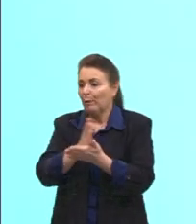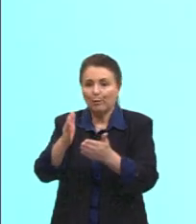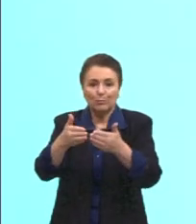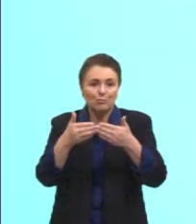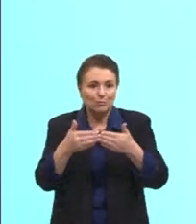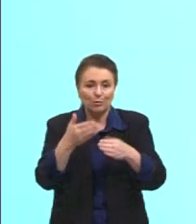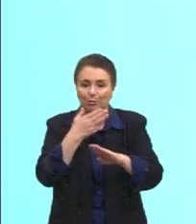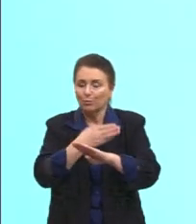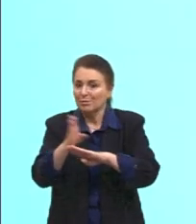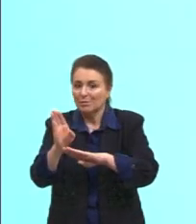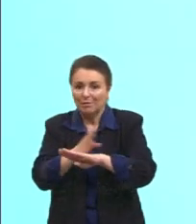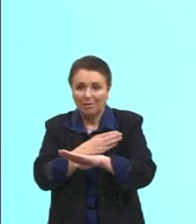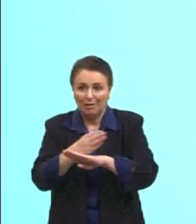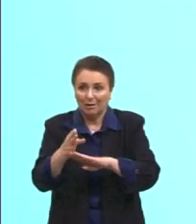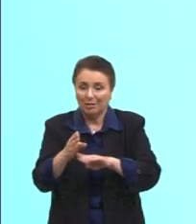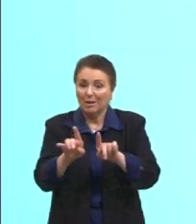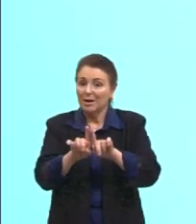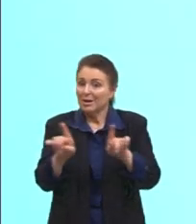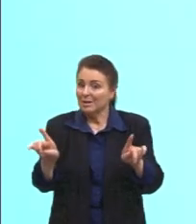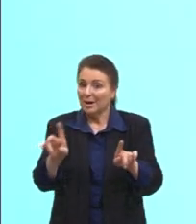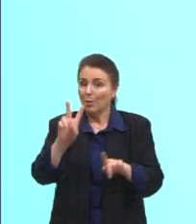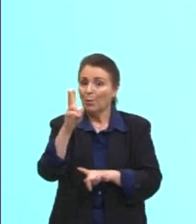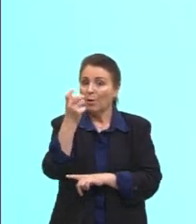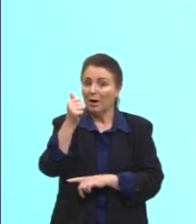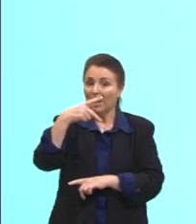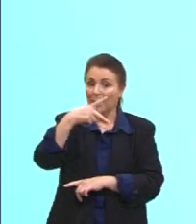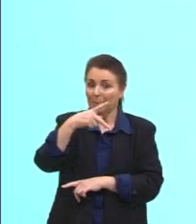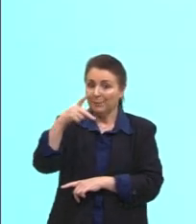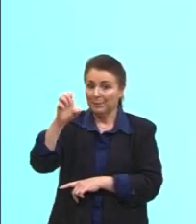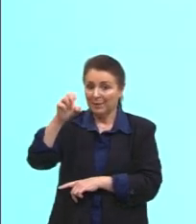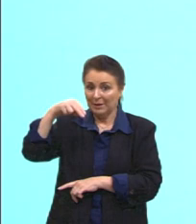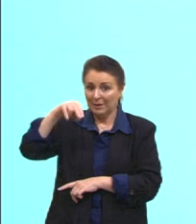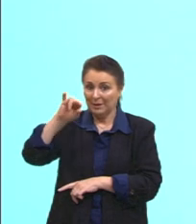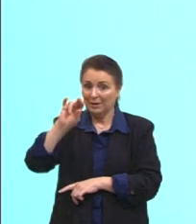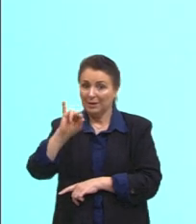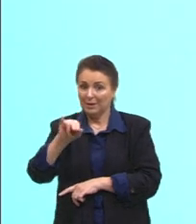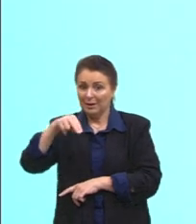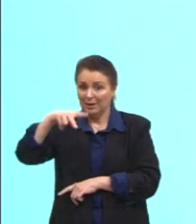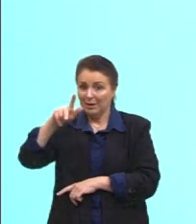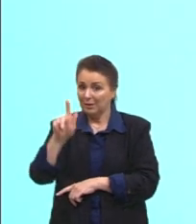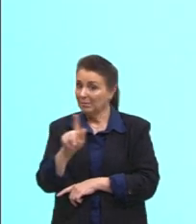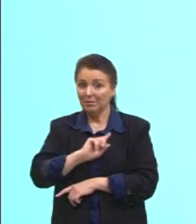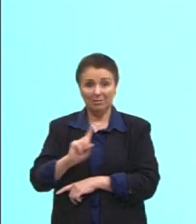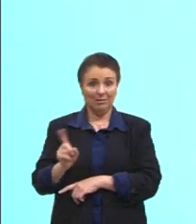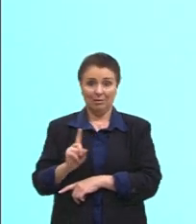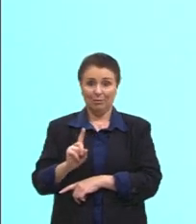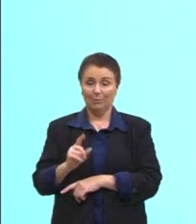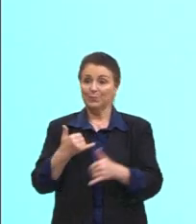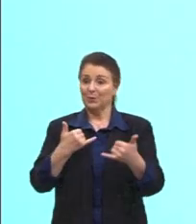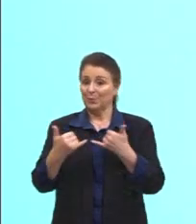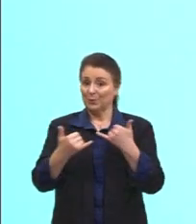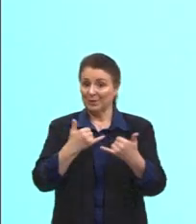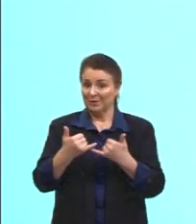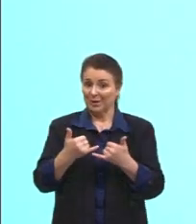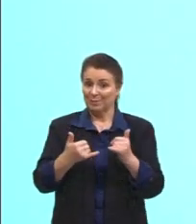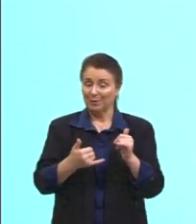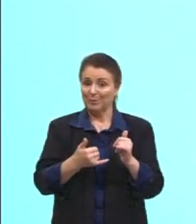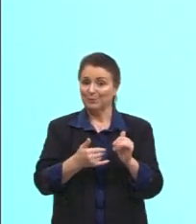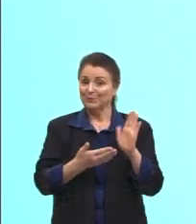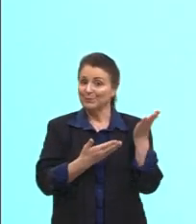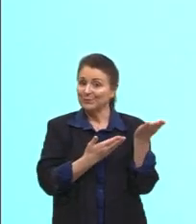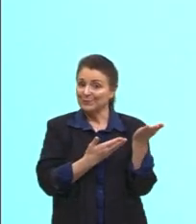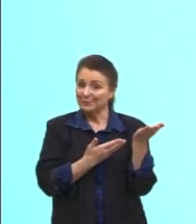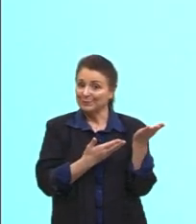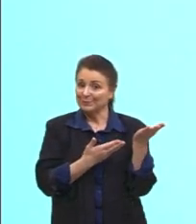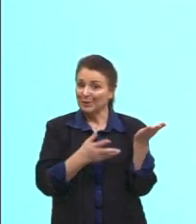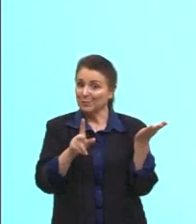ensaiado, ela é algo... e o happening nem sempre. Um dos exemplos de happening que é mais comum é o flash